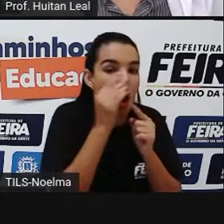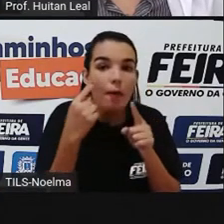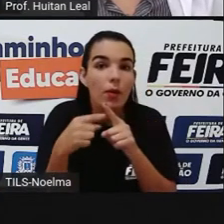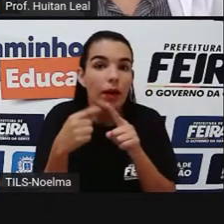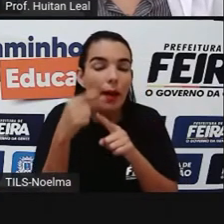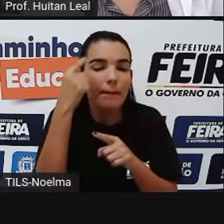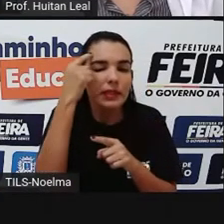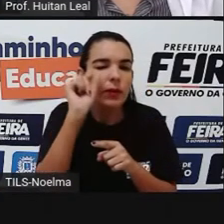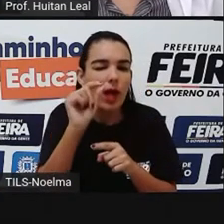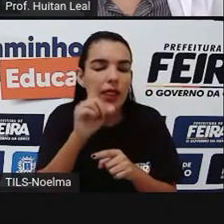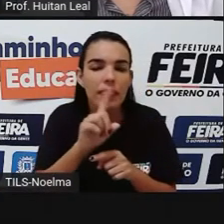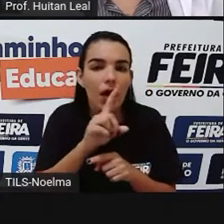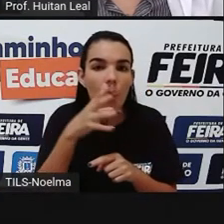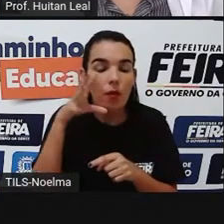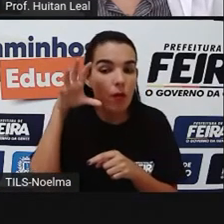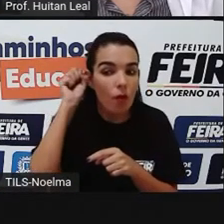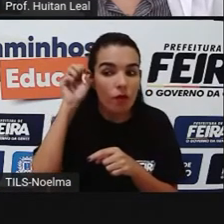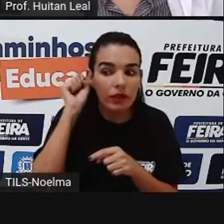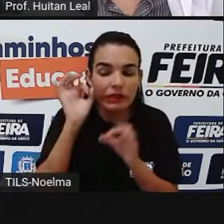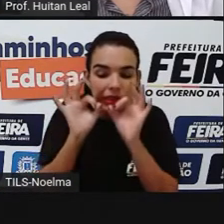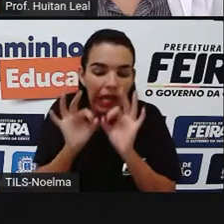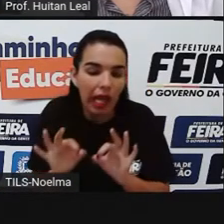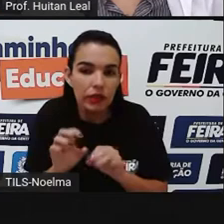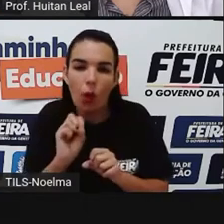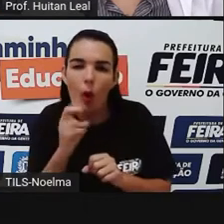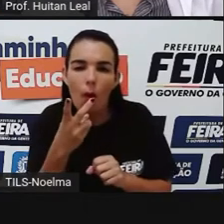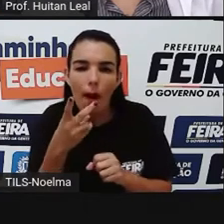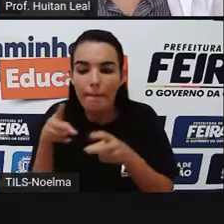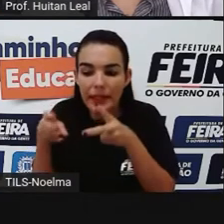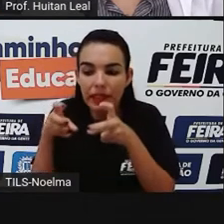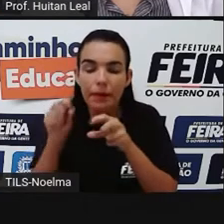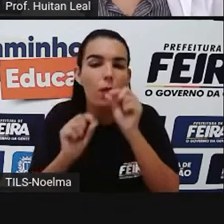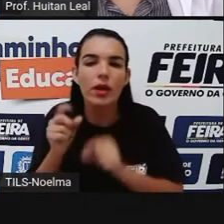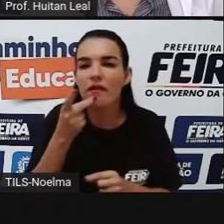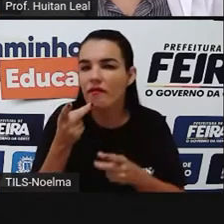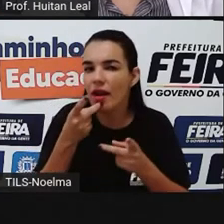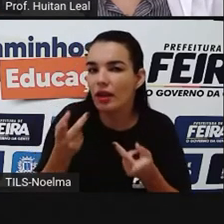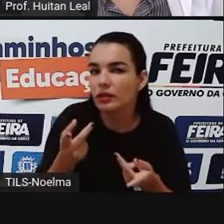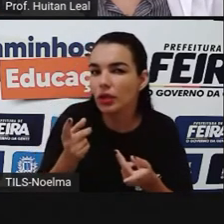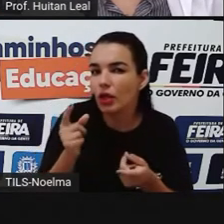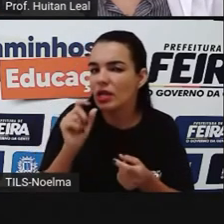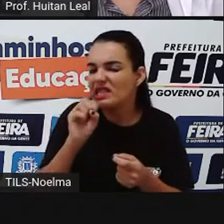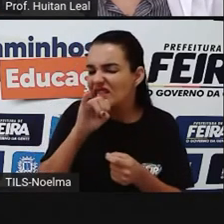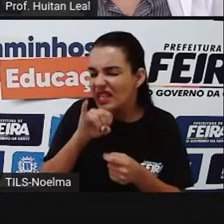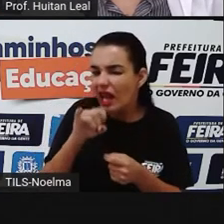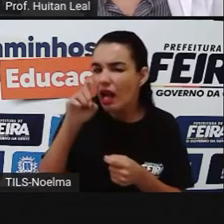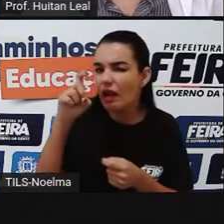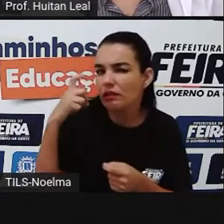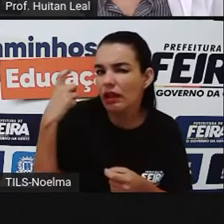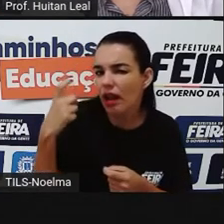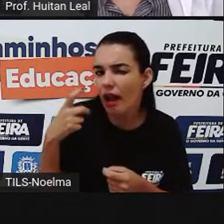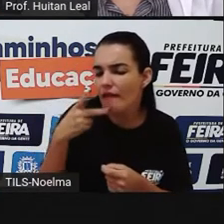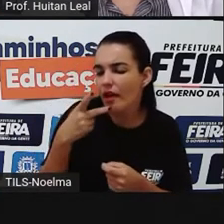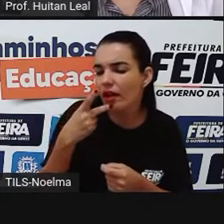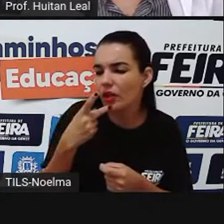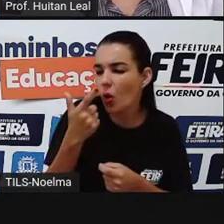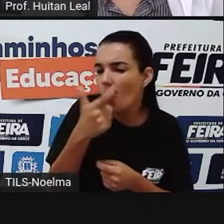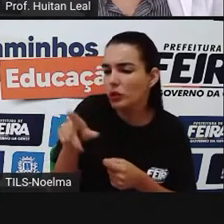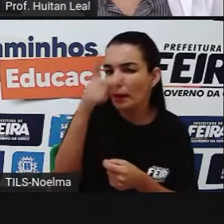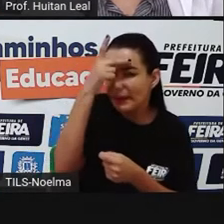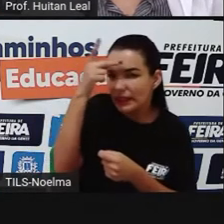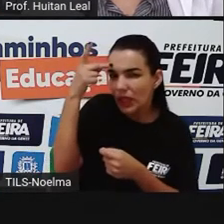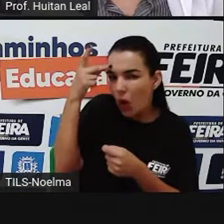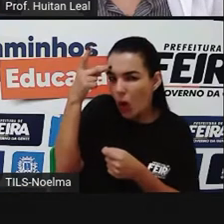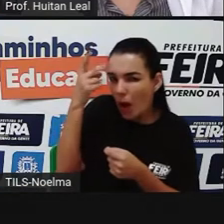escutado ou não ser percebido o que ela está falando. Será que ela está falando de alguém? Será que ela está